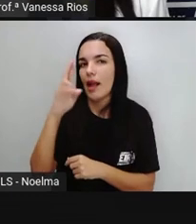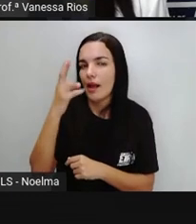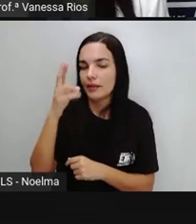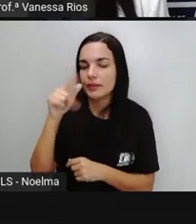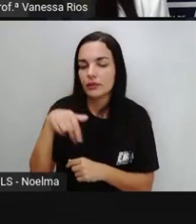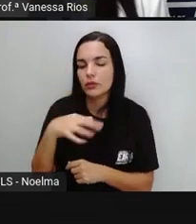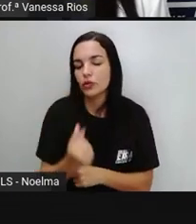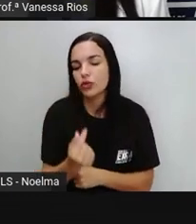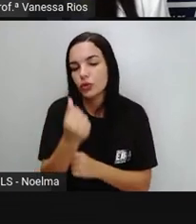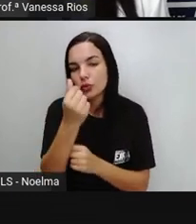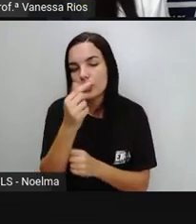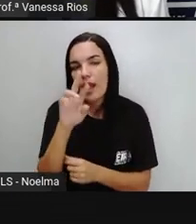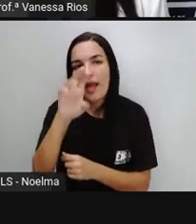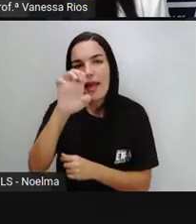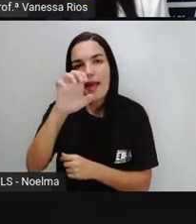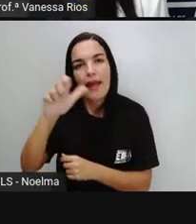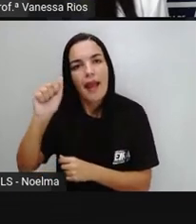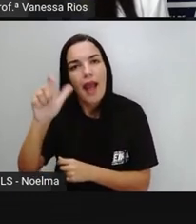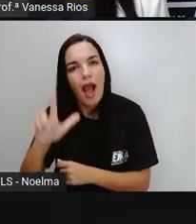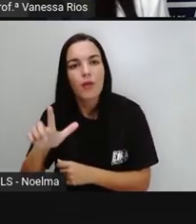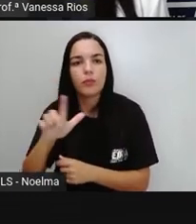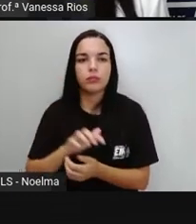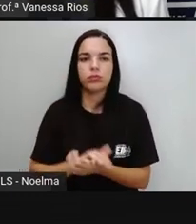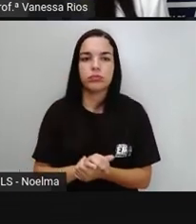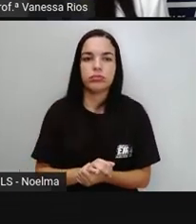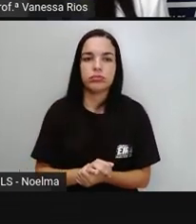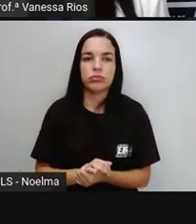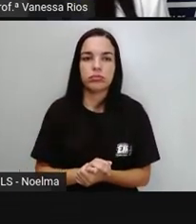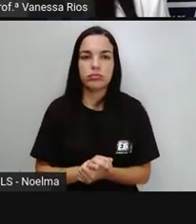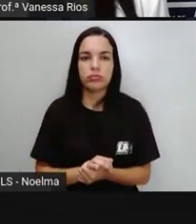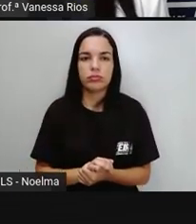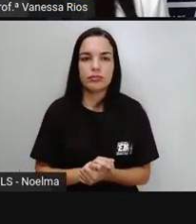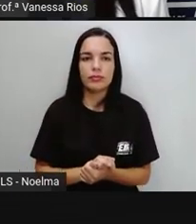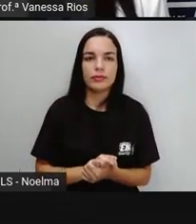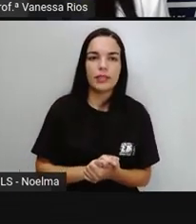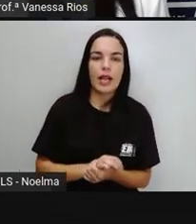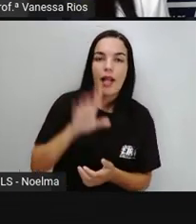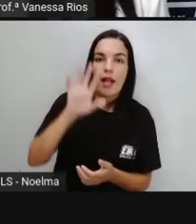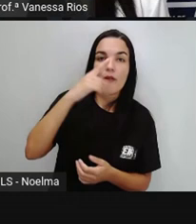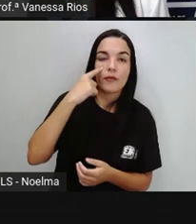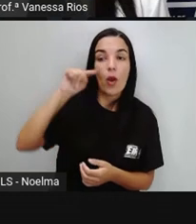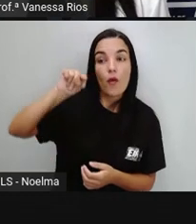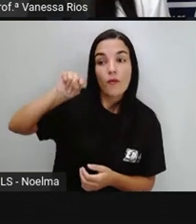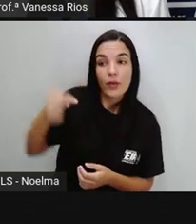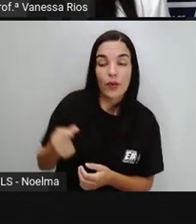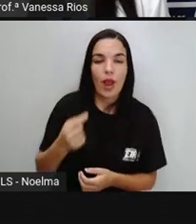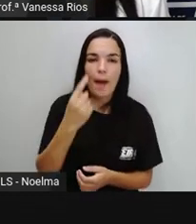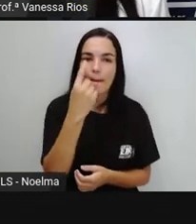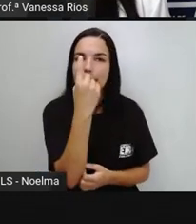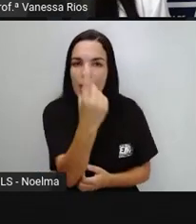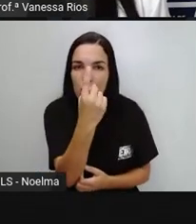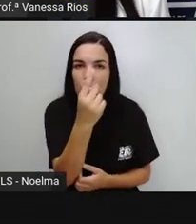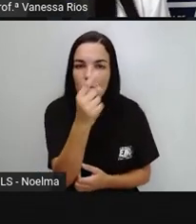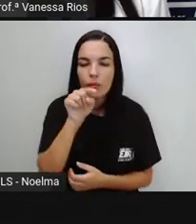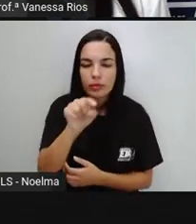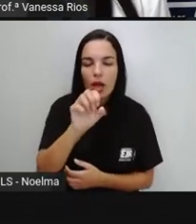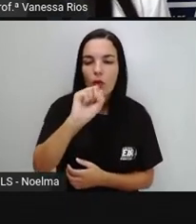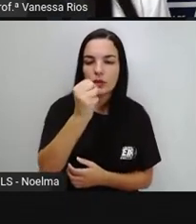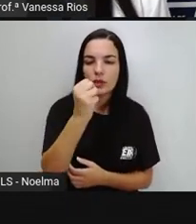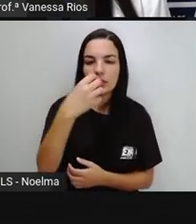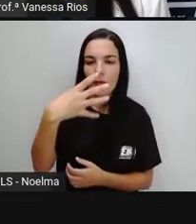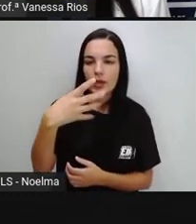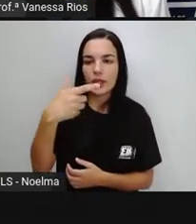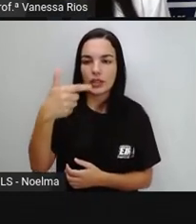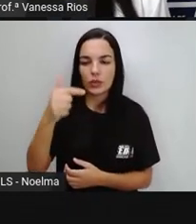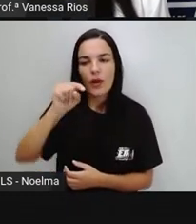Brasil E aí R$1.842 Essa vírgula Aqui Faz com que Esse número Seja um